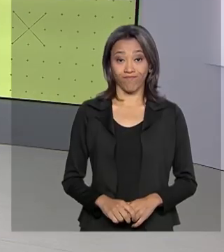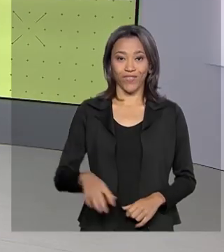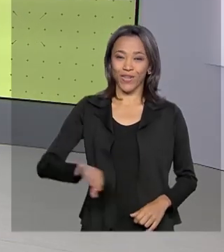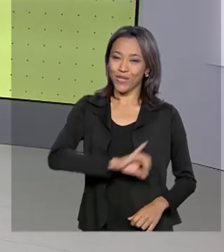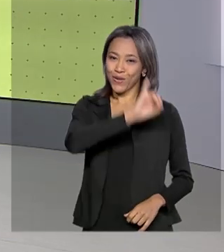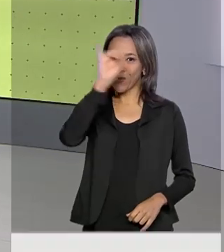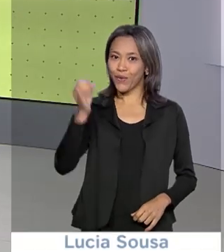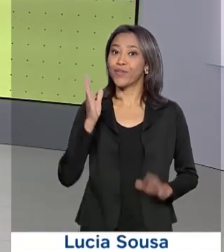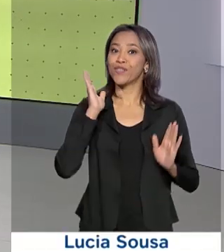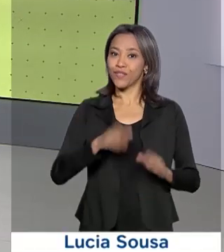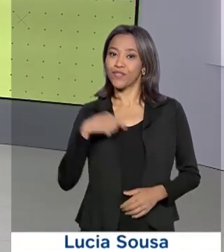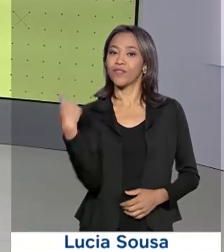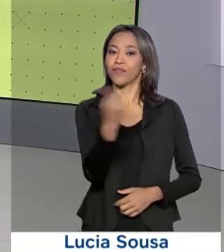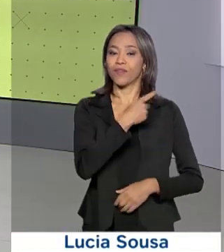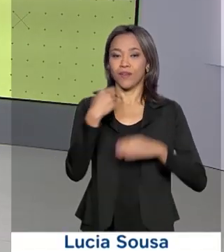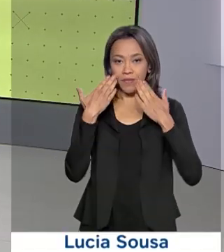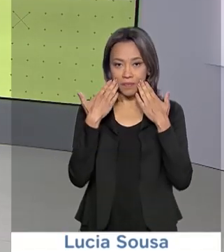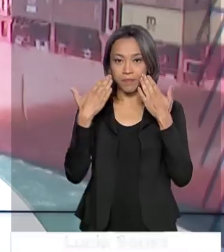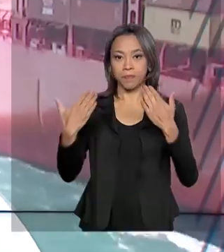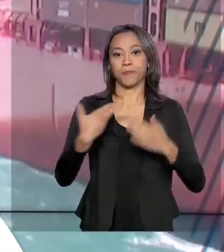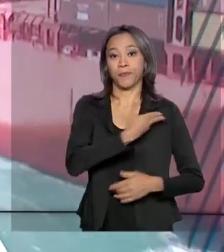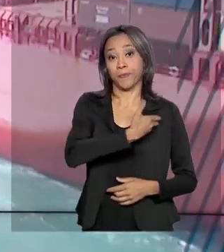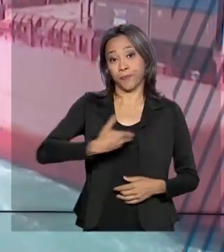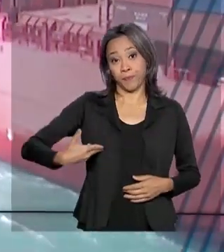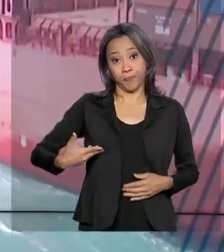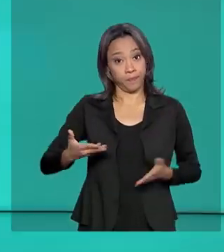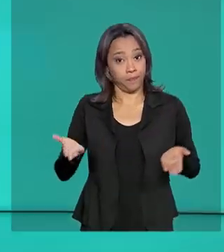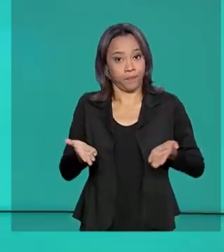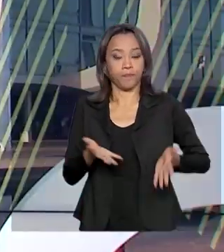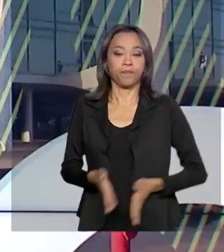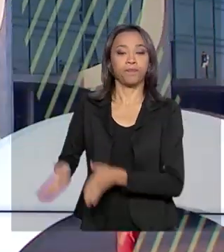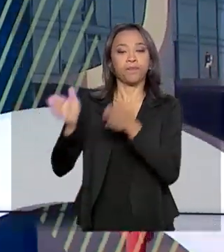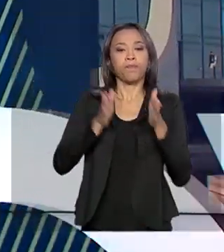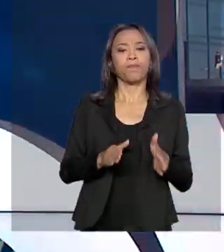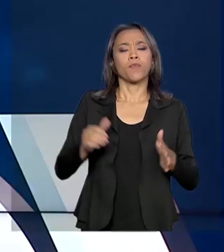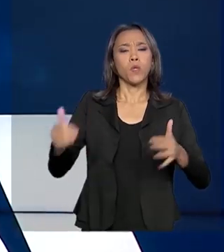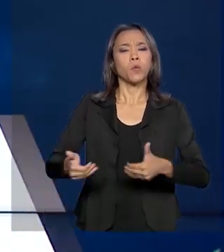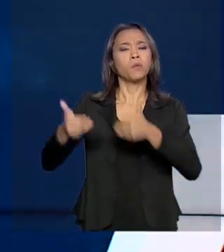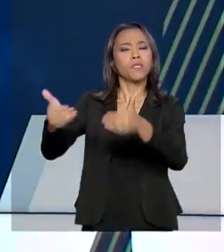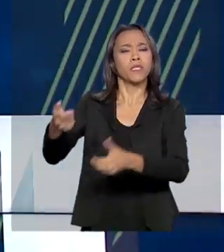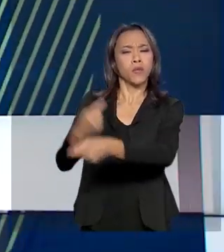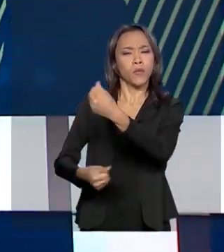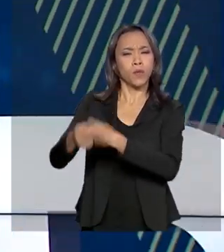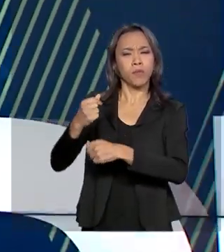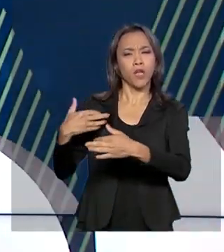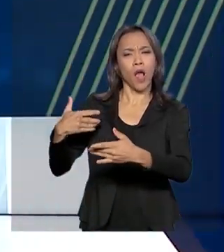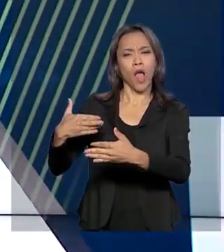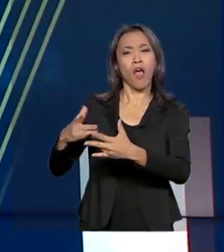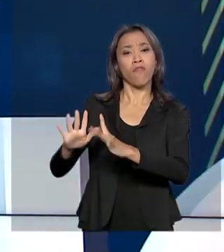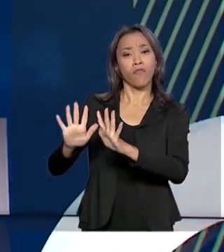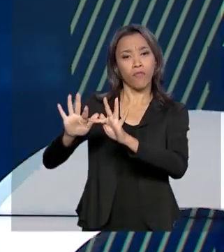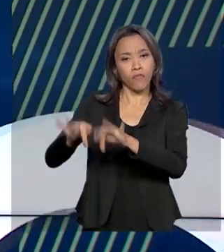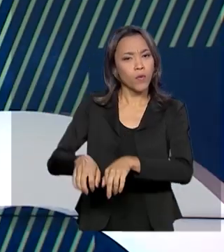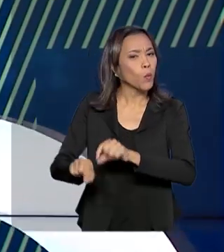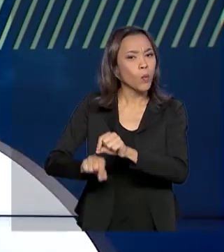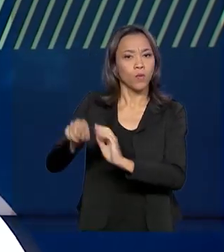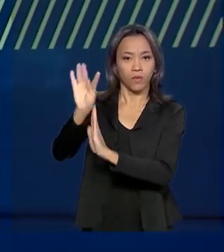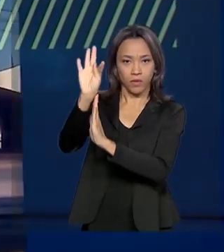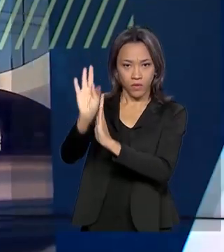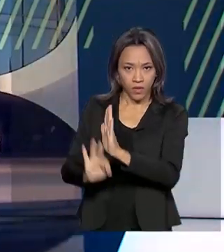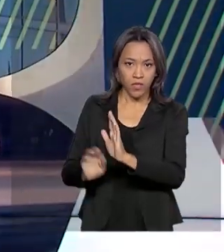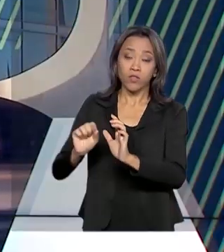Olá, já estamos no ar com o Governo Agora. O Ministério da Economia está finalizando os textos das reformas